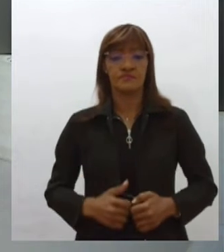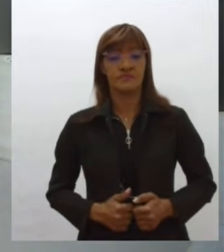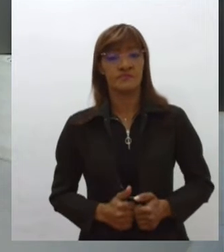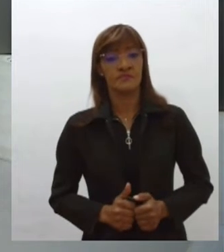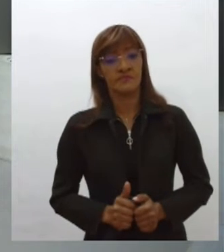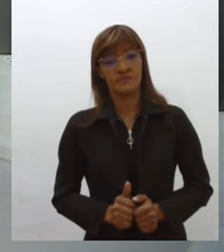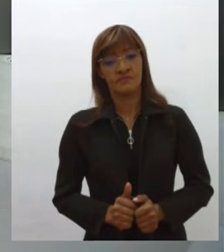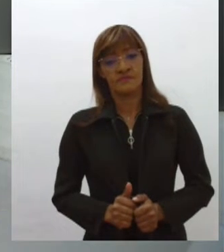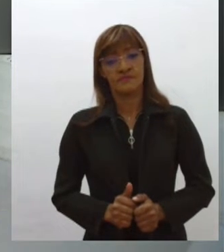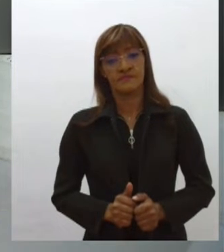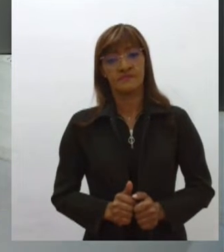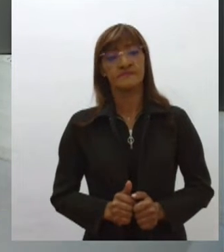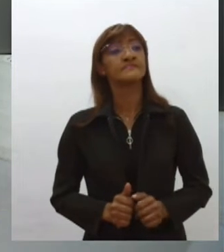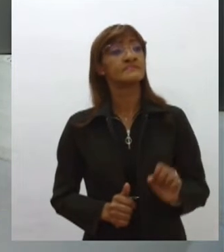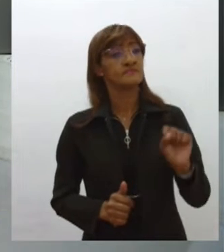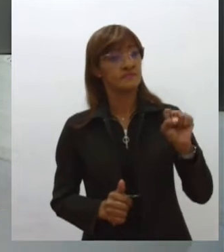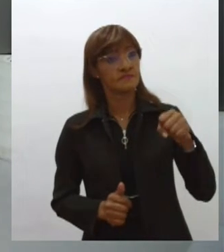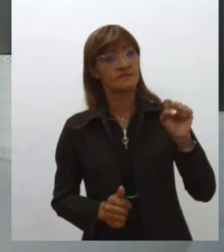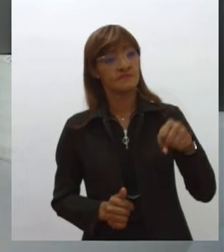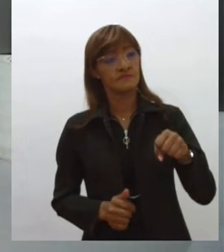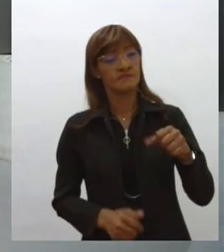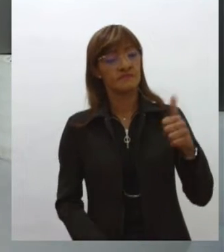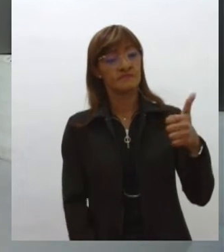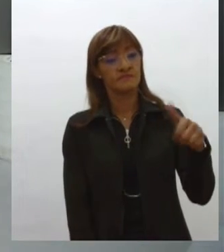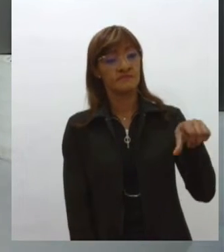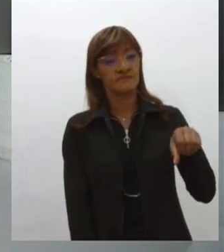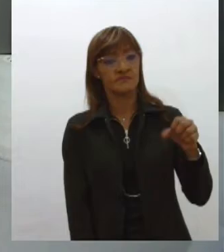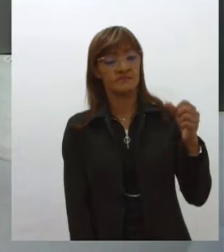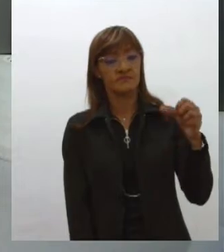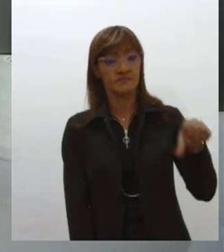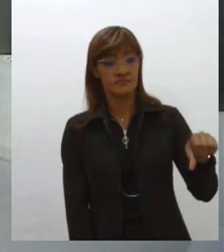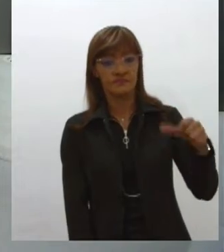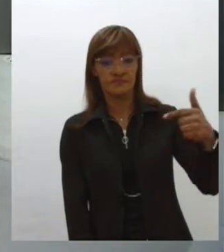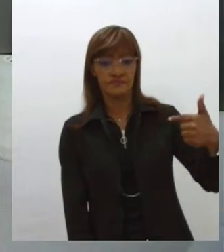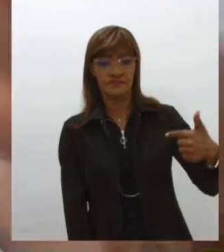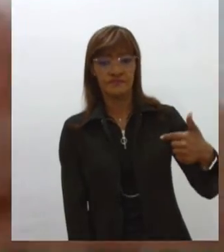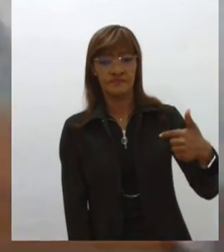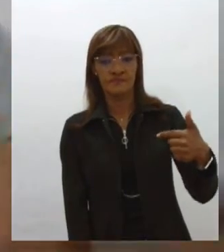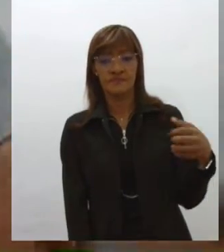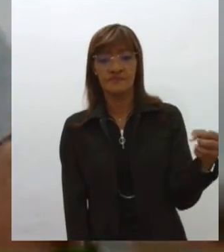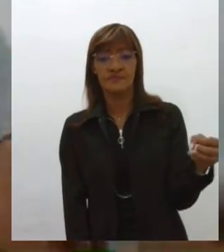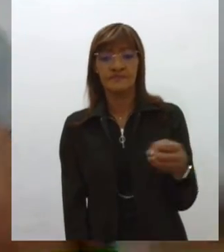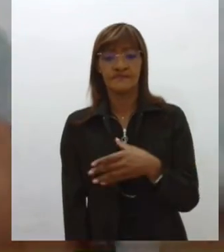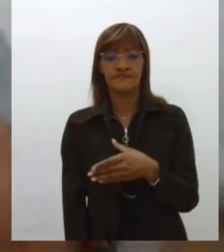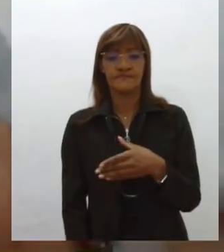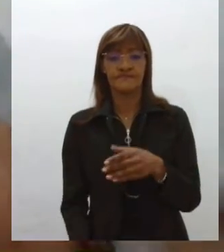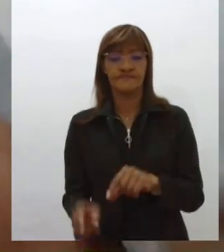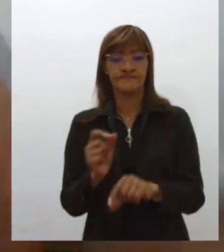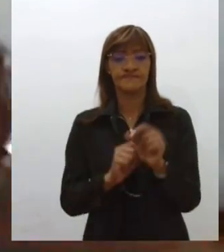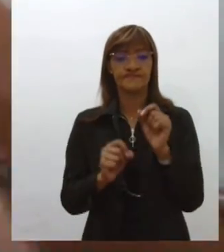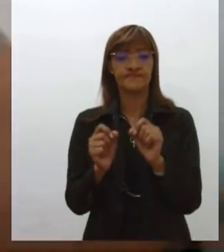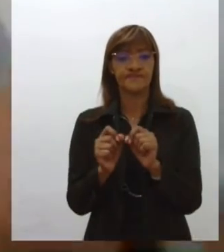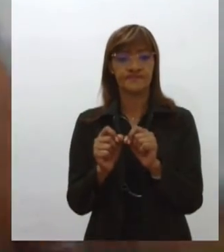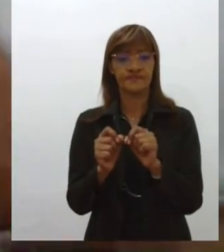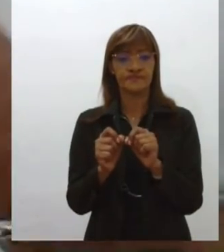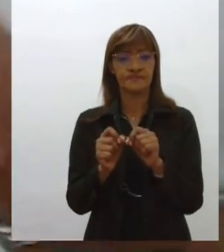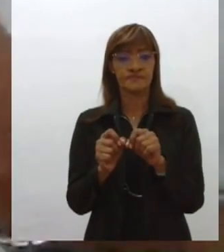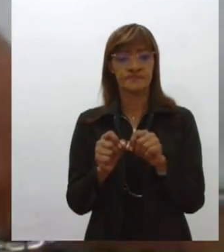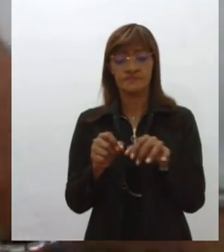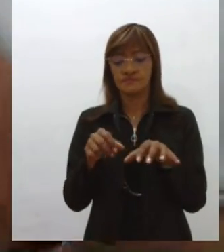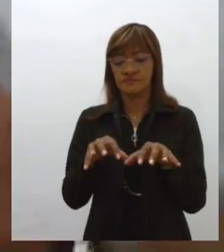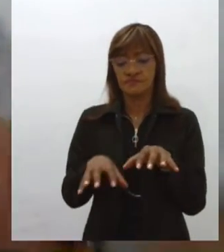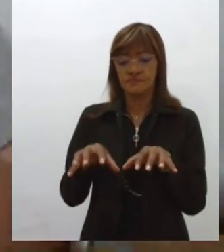Sim, em 1992, a gente vai ter a adição de novas estrelas, né? Que são desses territórios que foram conquistados